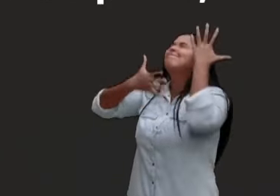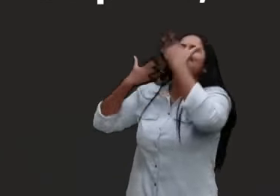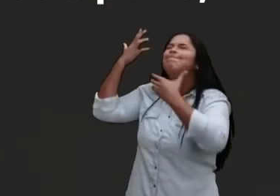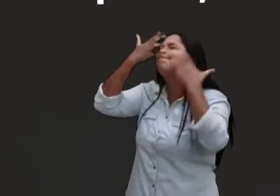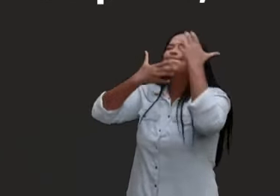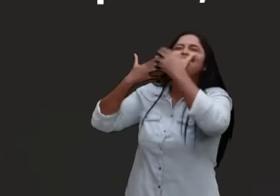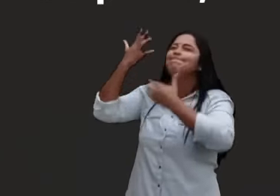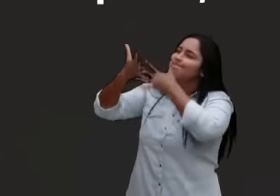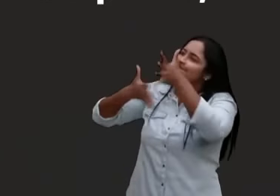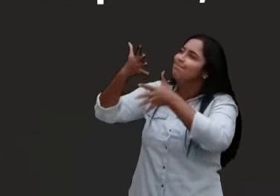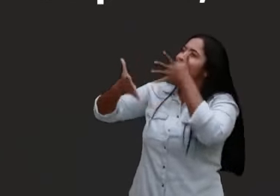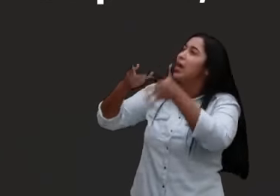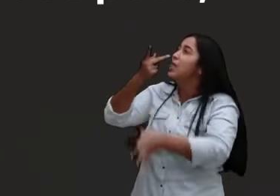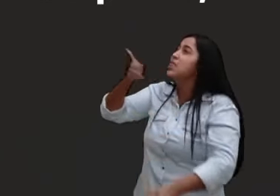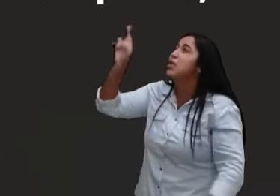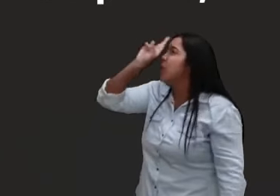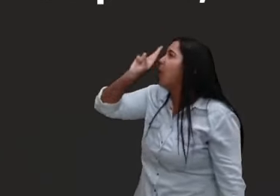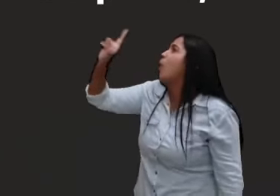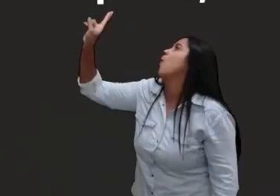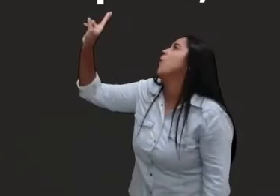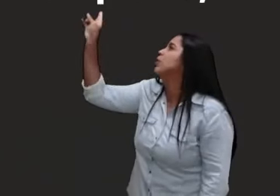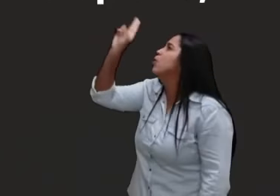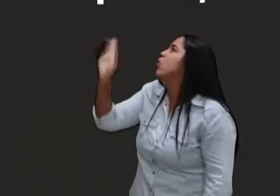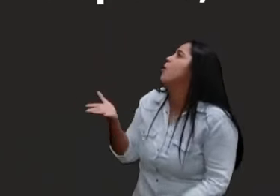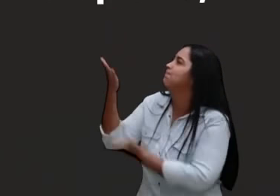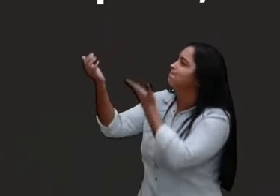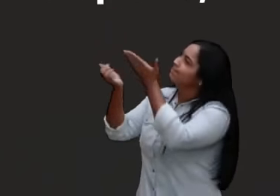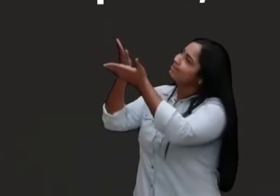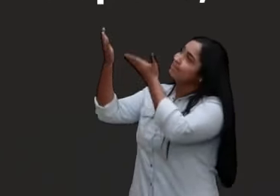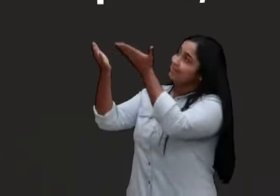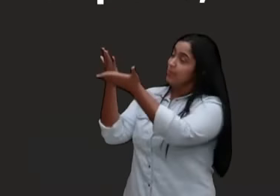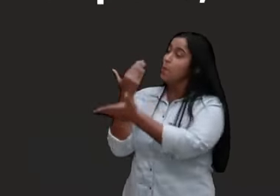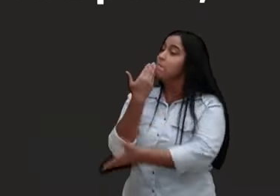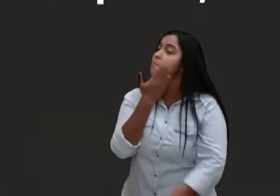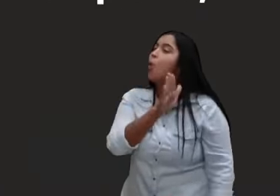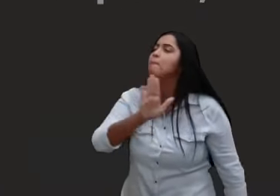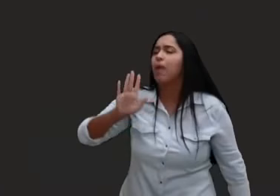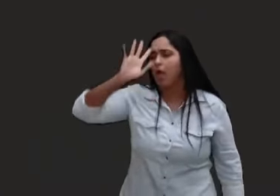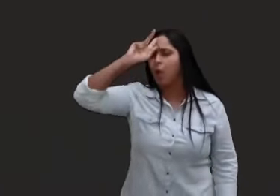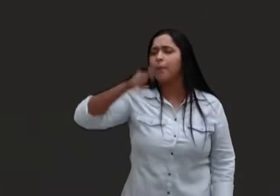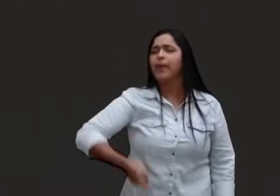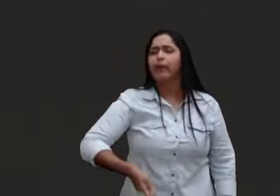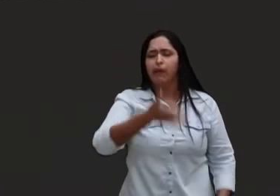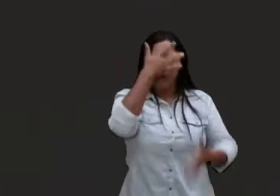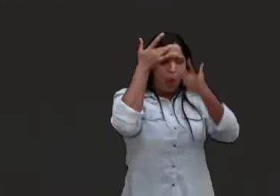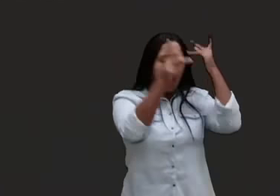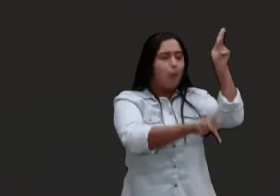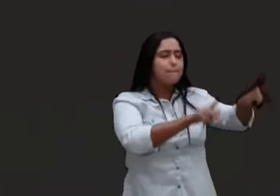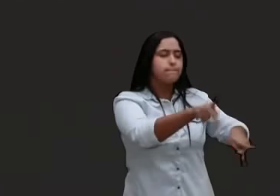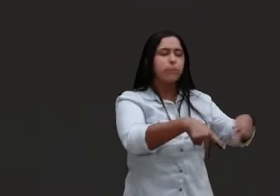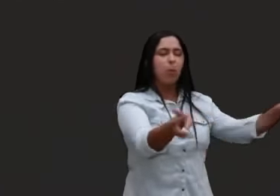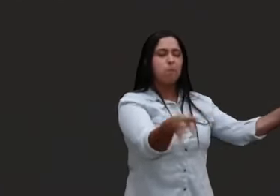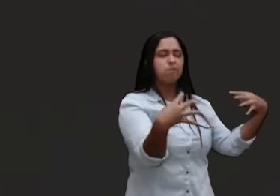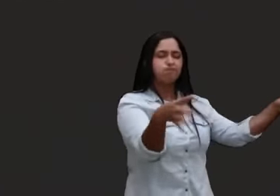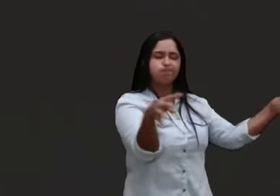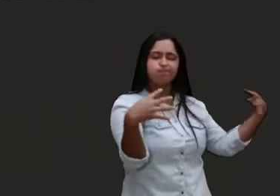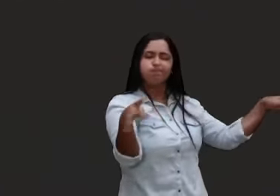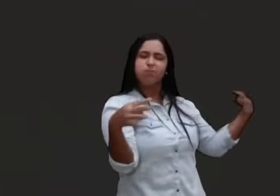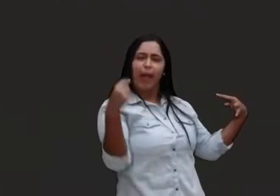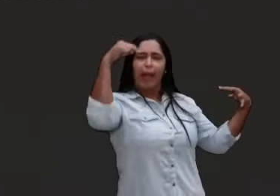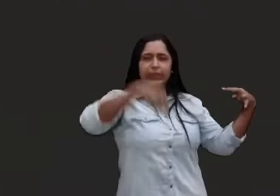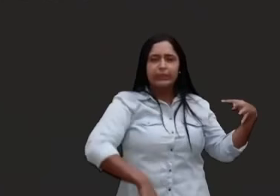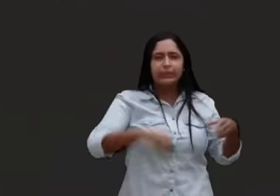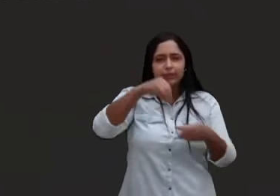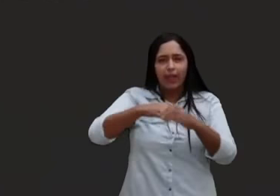cumprirei para com o Senhor os meus votos, na presença de todo o seu povo, nos pátios, na casa do Senhor,